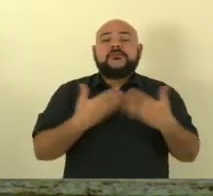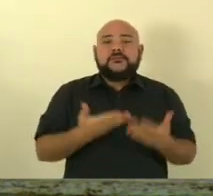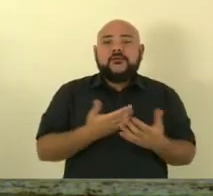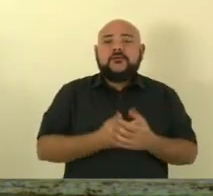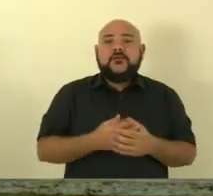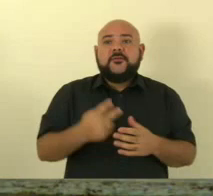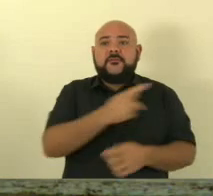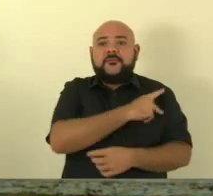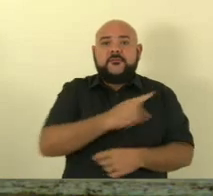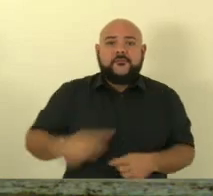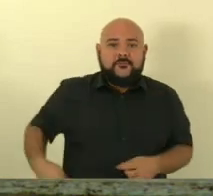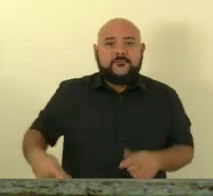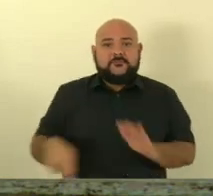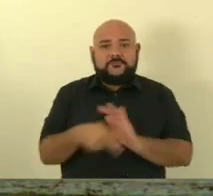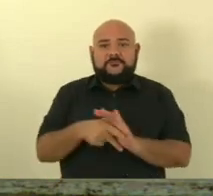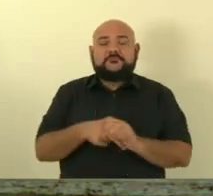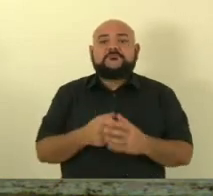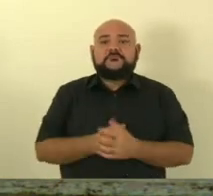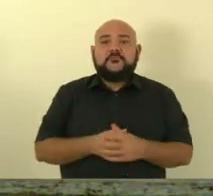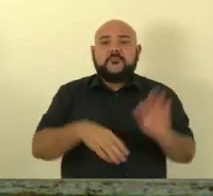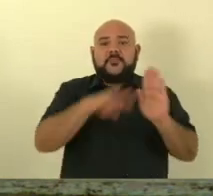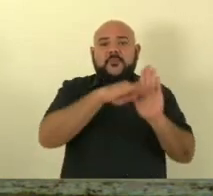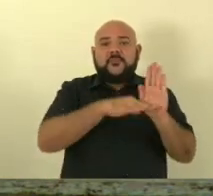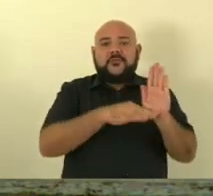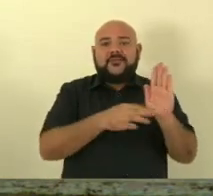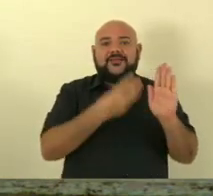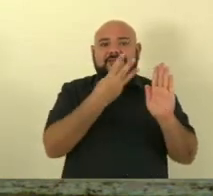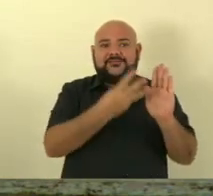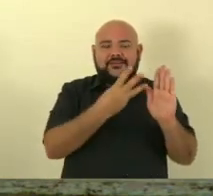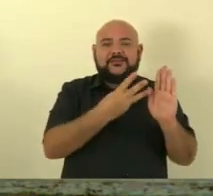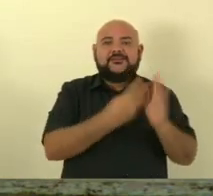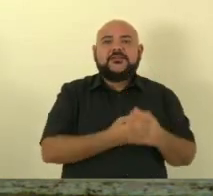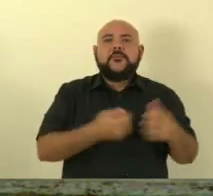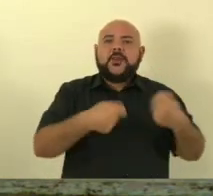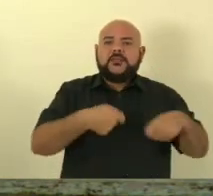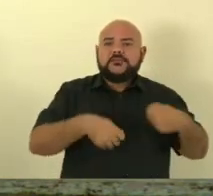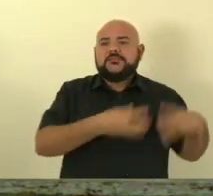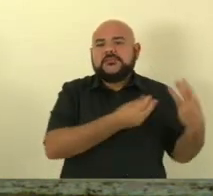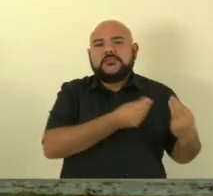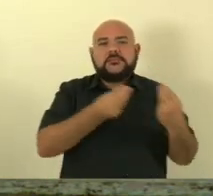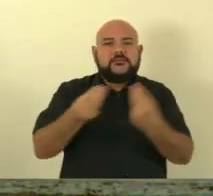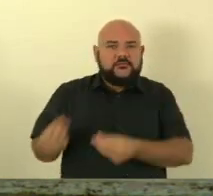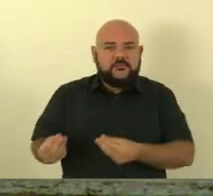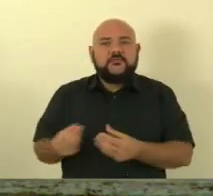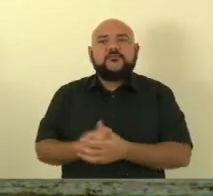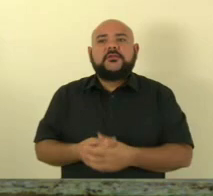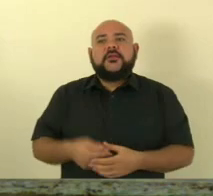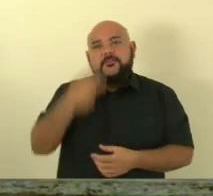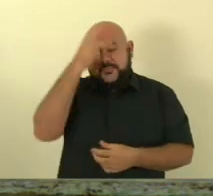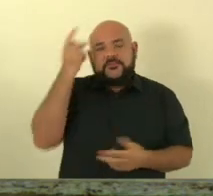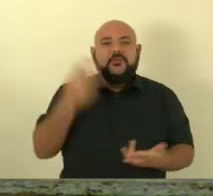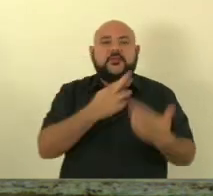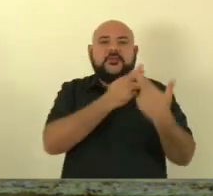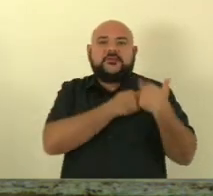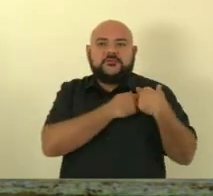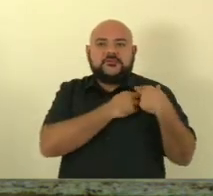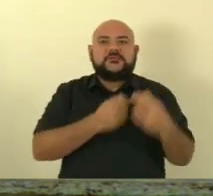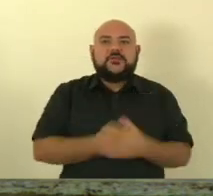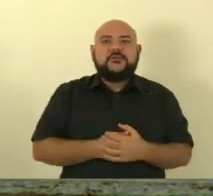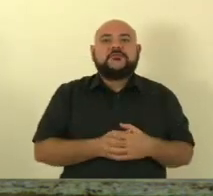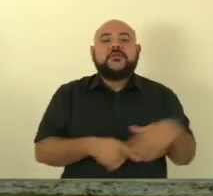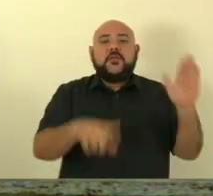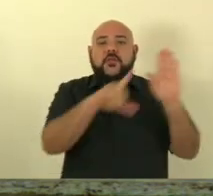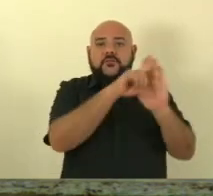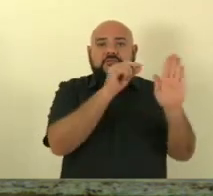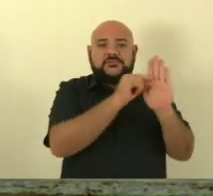O despacho para o item 3 é, devolva-se ao autor com base no artigo 143, inciso 8º do Regimento